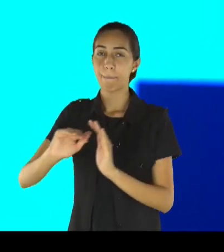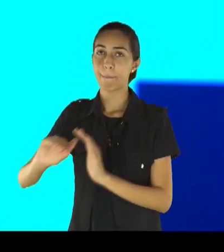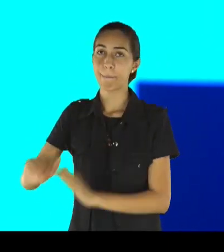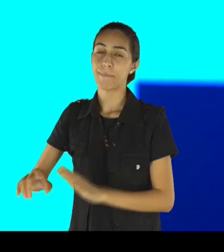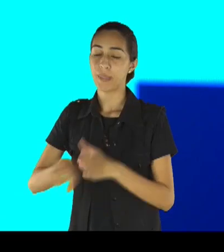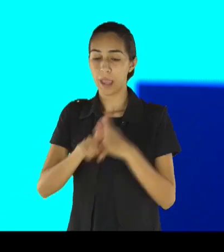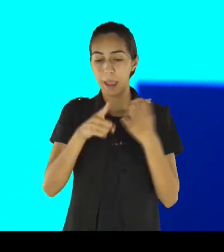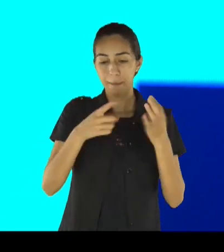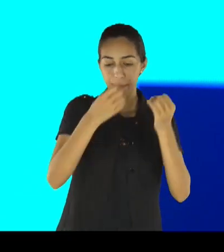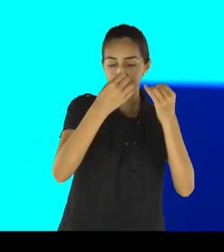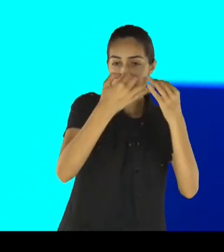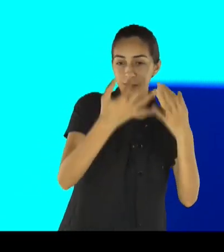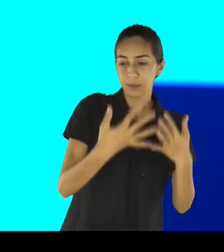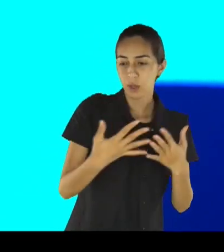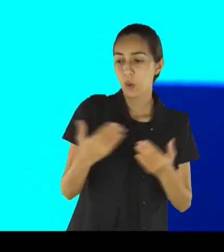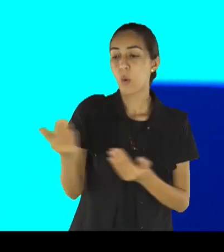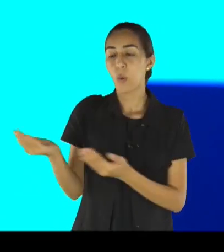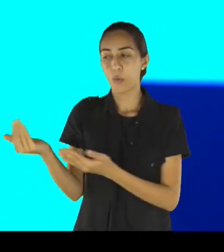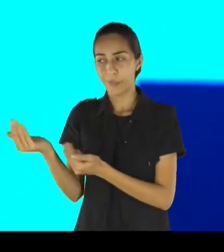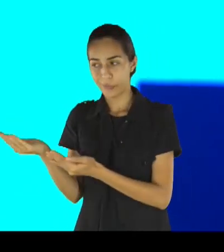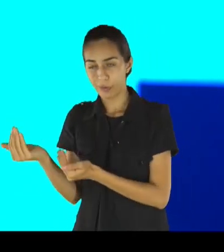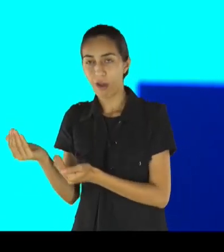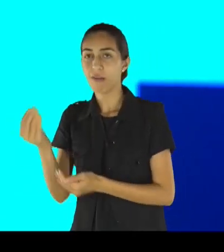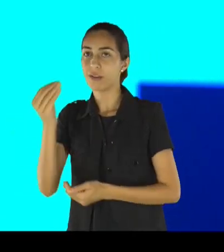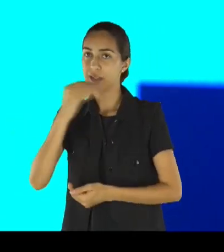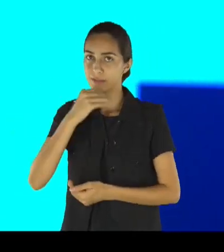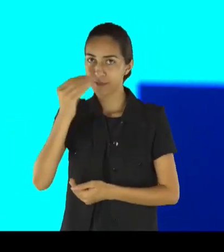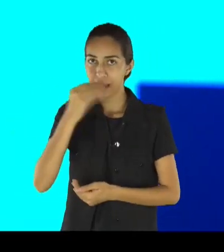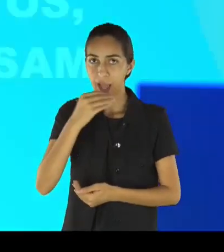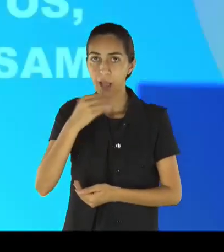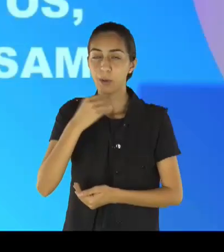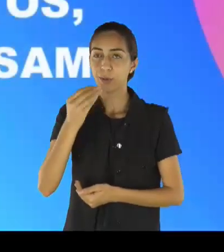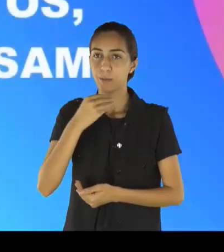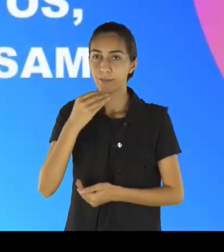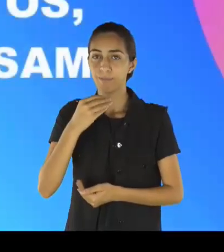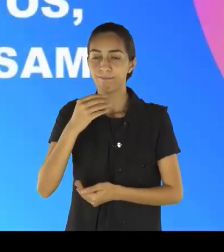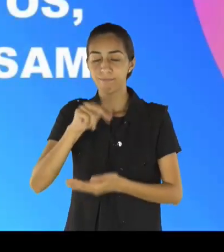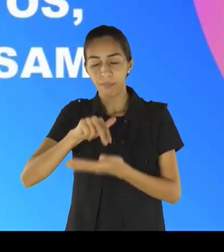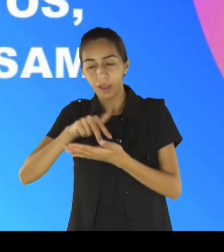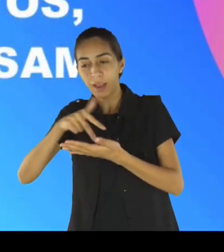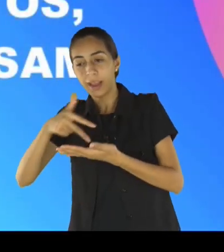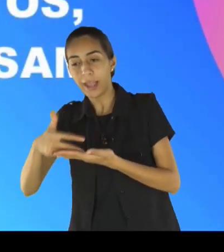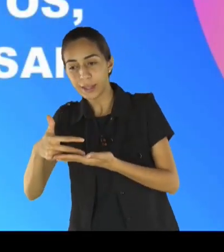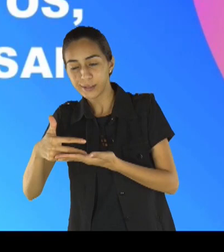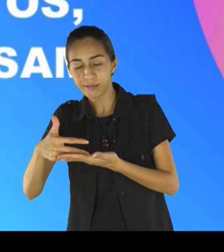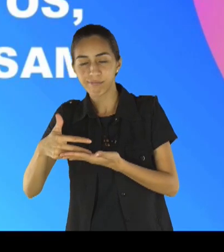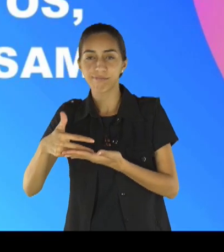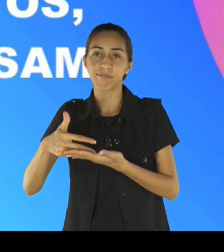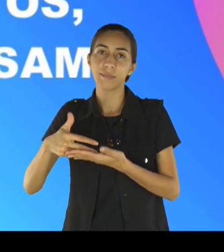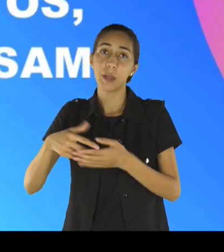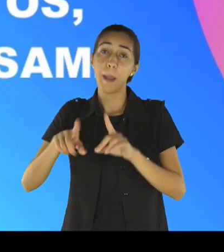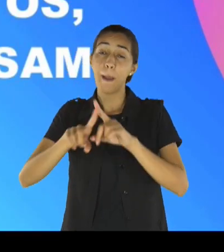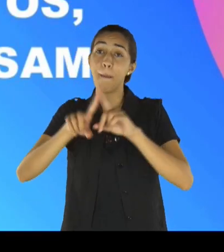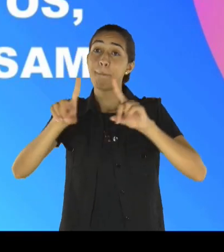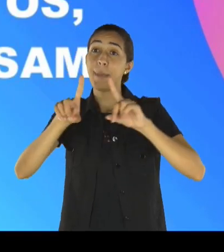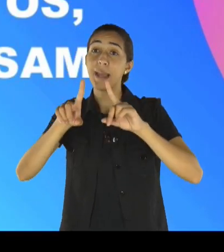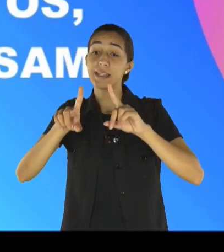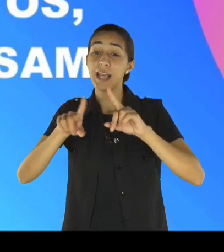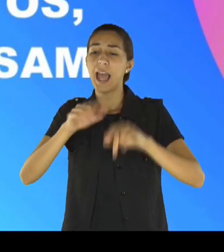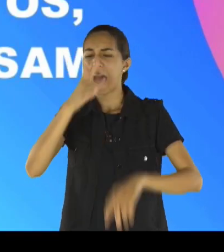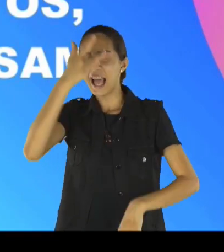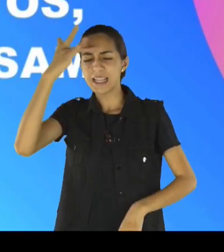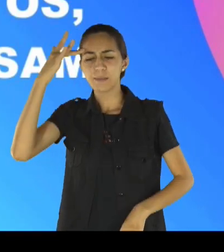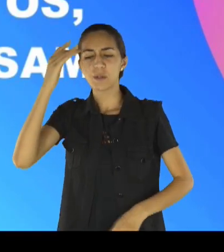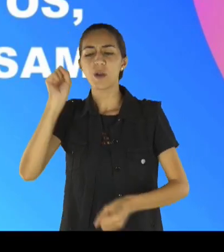moços, certamente, cairão, mas os que esperam, no Senhor, renovarão, as suas forças, e subirão, com asas, como